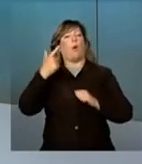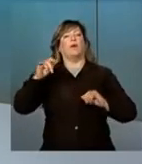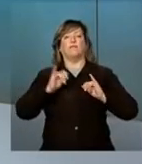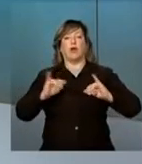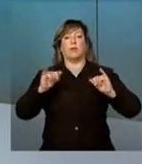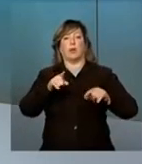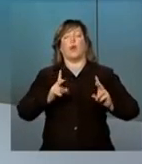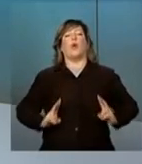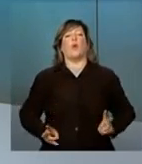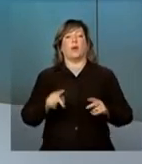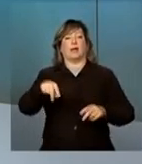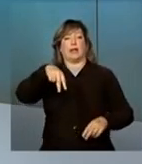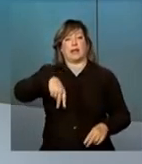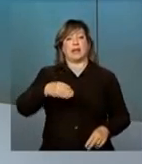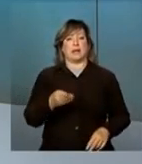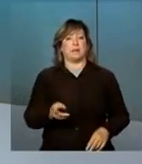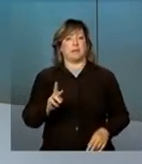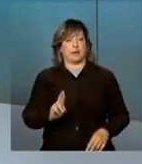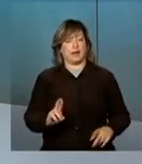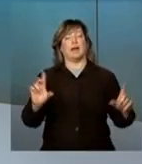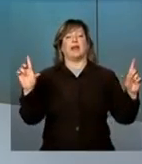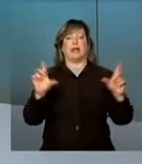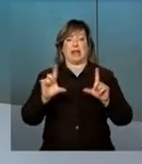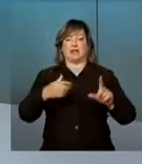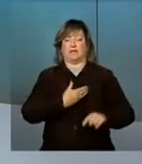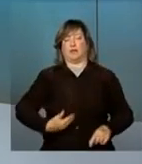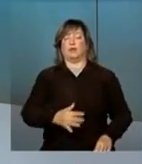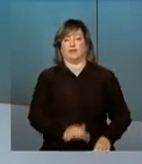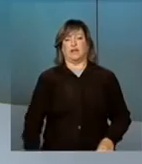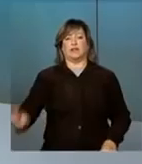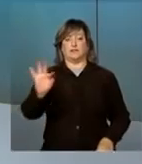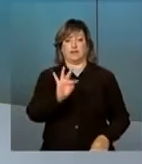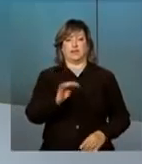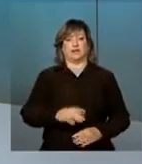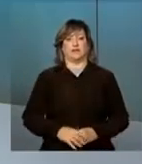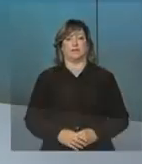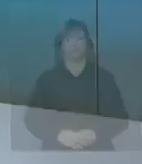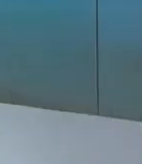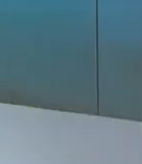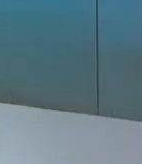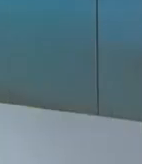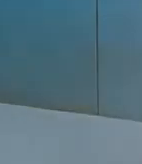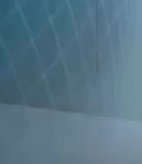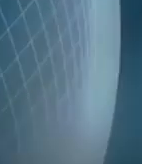outras informações. Continue com a gente aqui na NBR, a TV do Governo Federal.